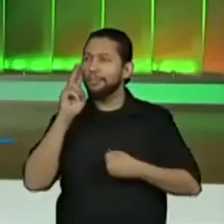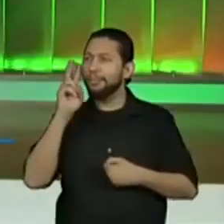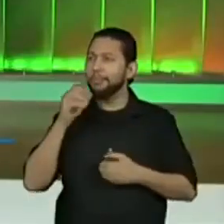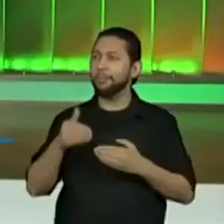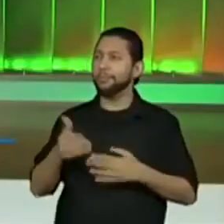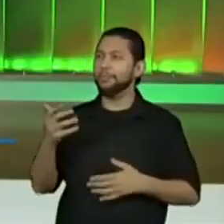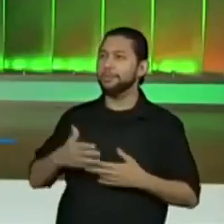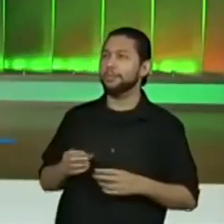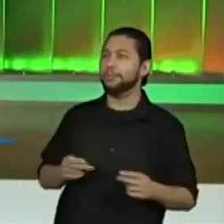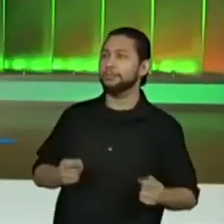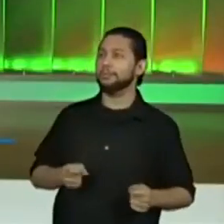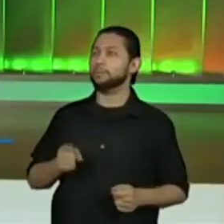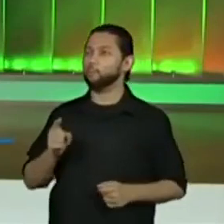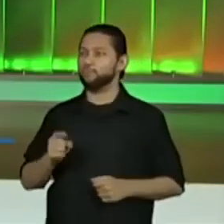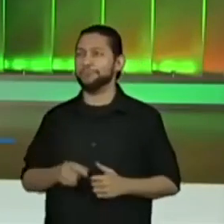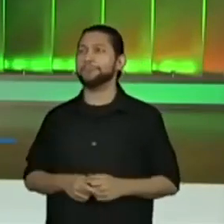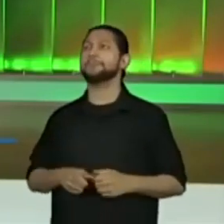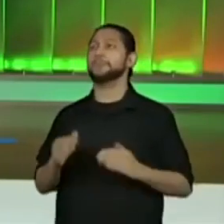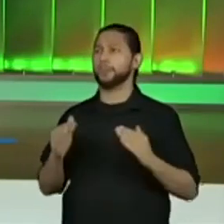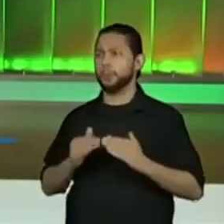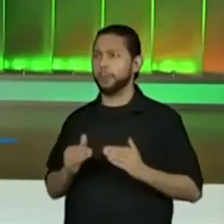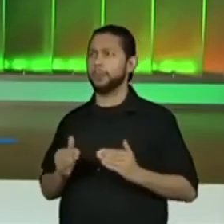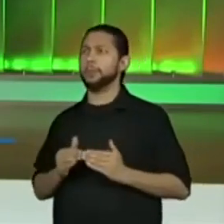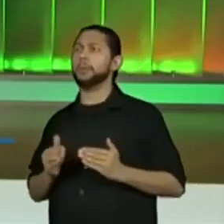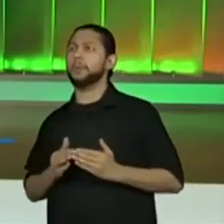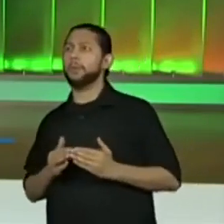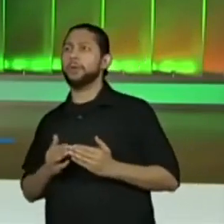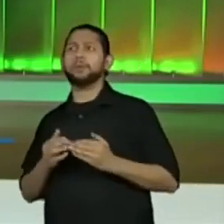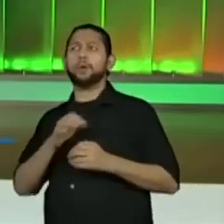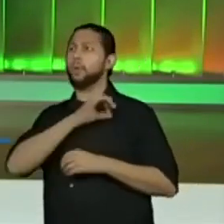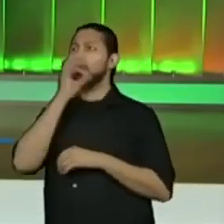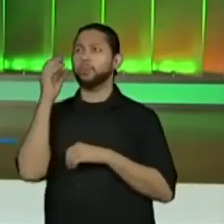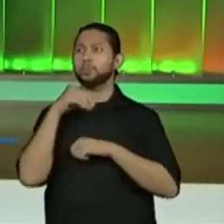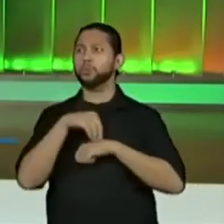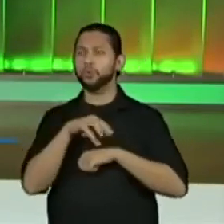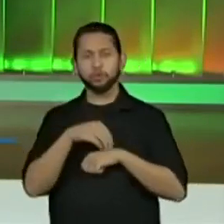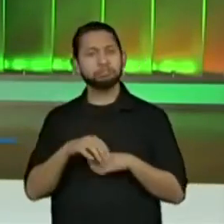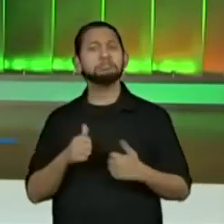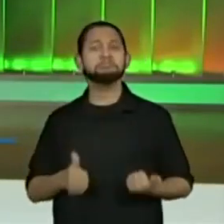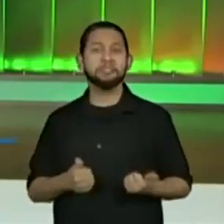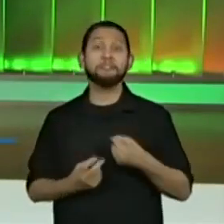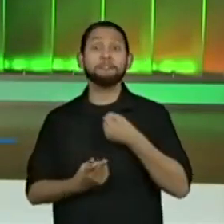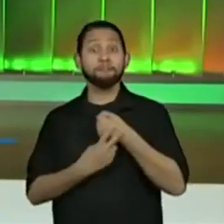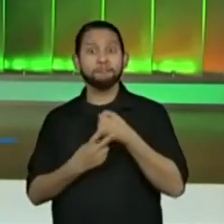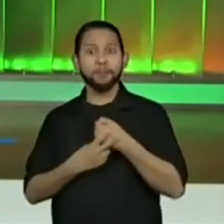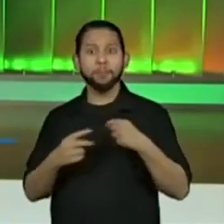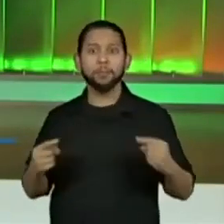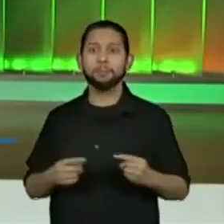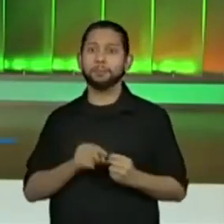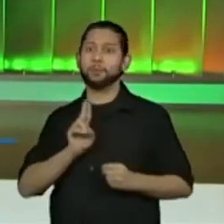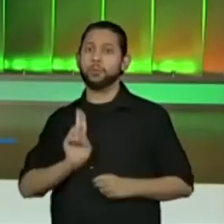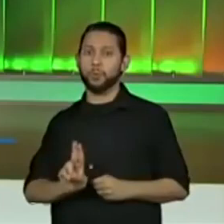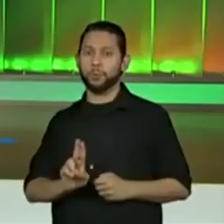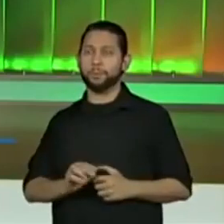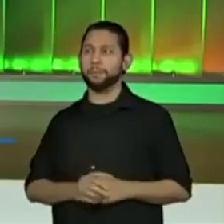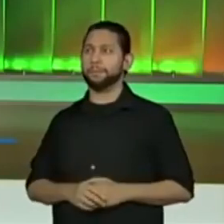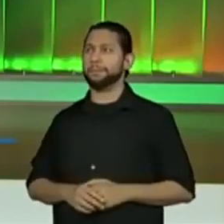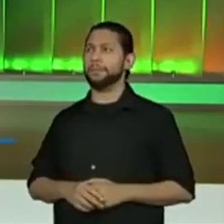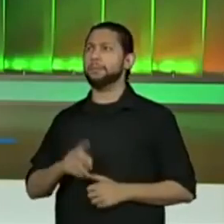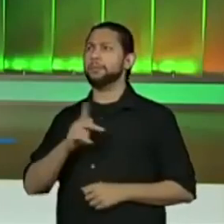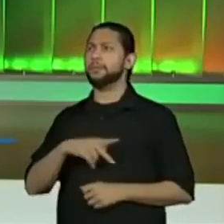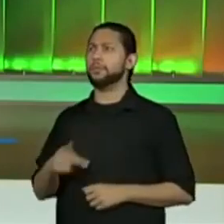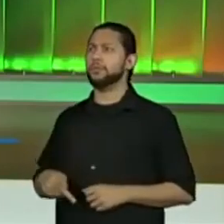olhada aqui no chat, os professores concordando, que essa é uma ótima dica. Isso mesmo. A professora Shirley